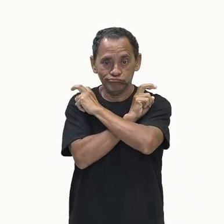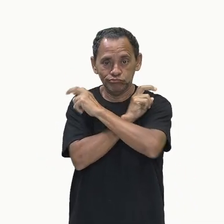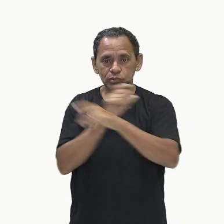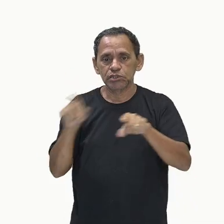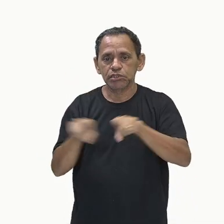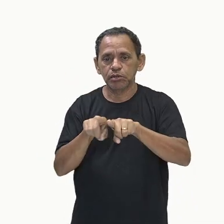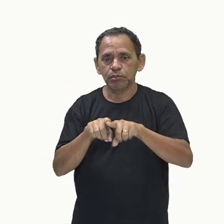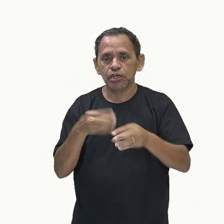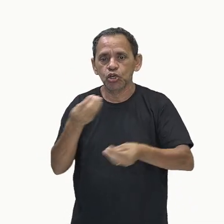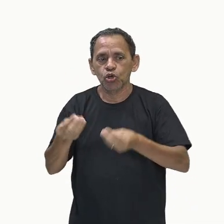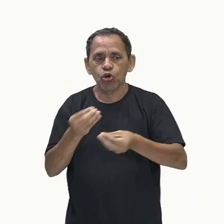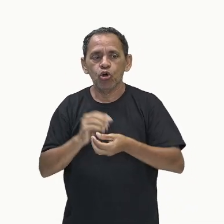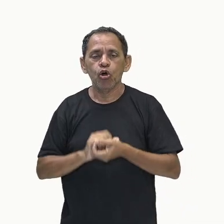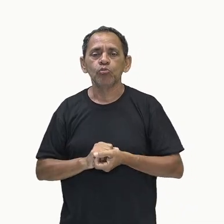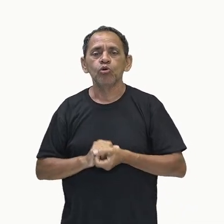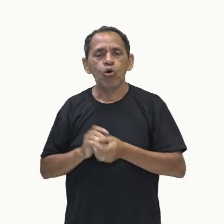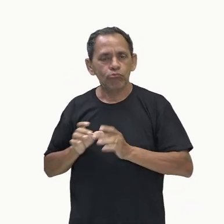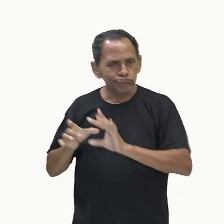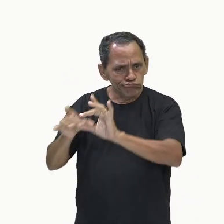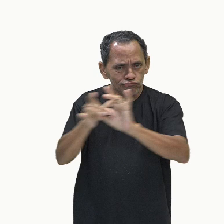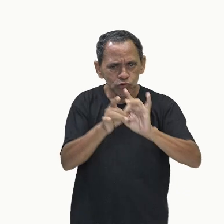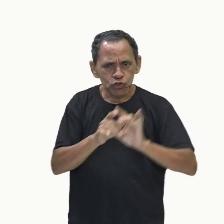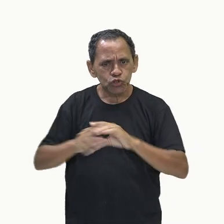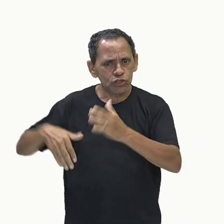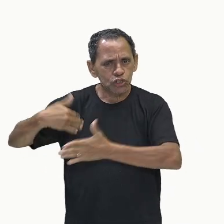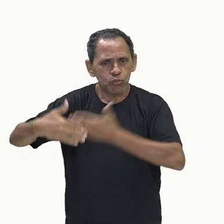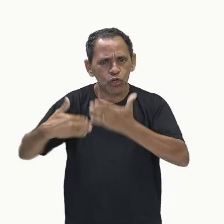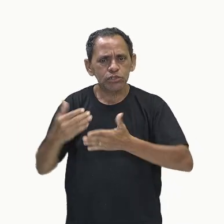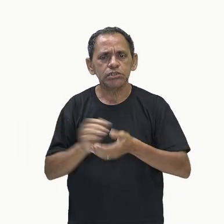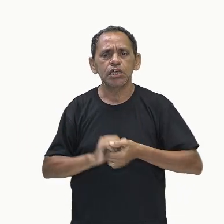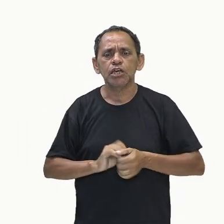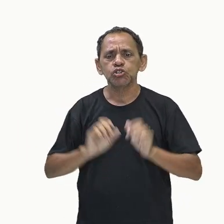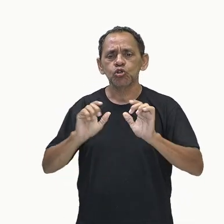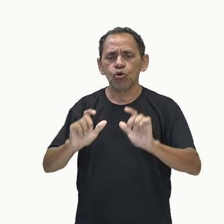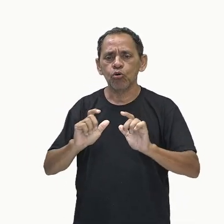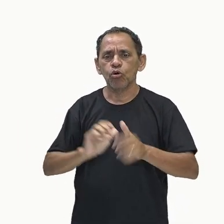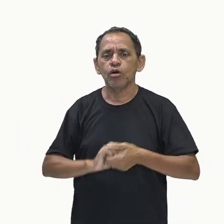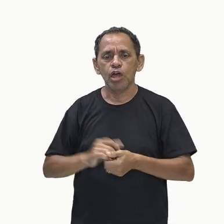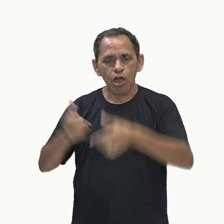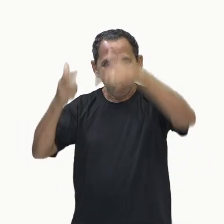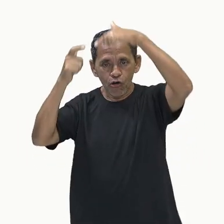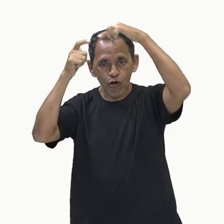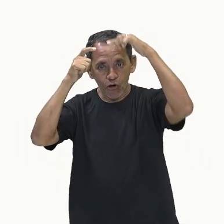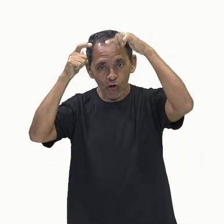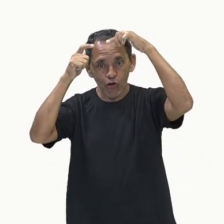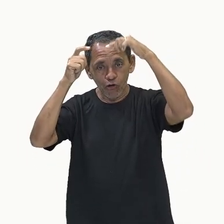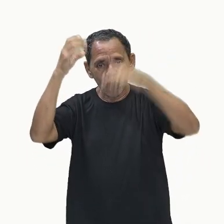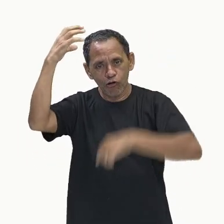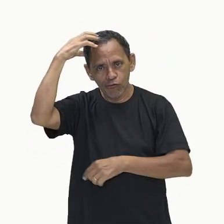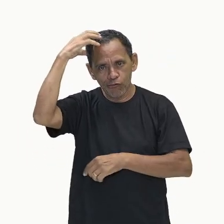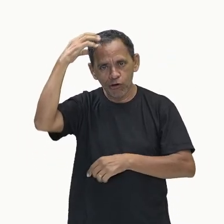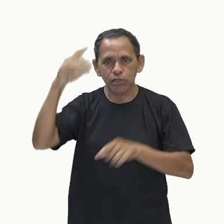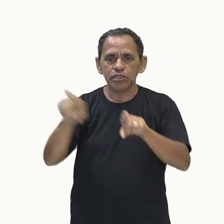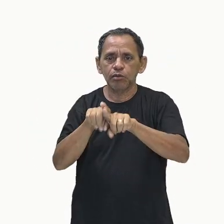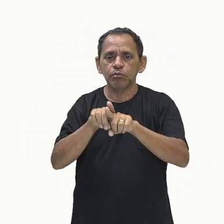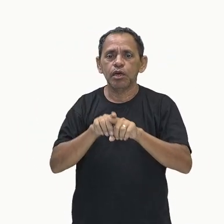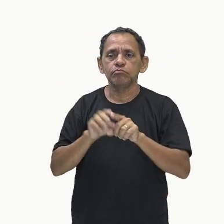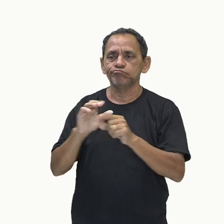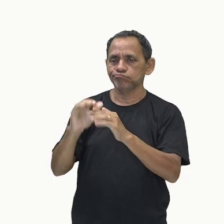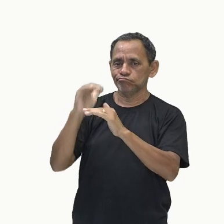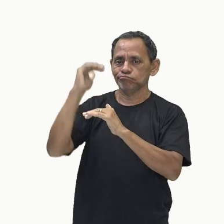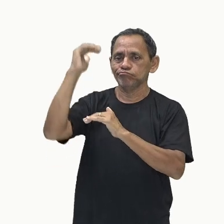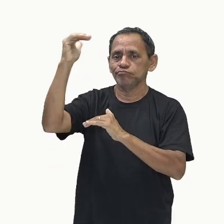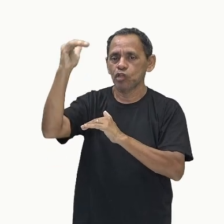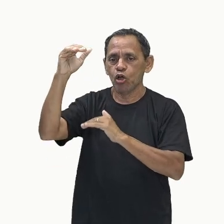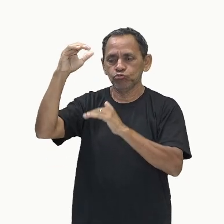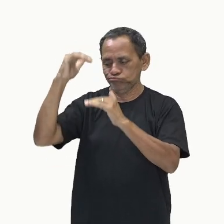é no processo de unificação. Então, aí, onde a coroa do Alto e do Baixo Egito, elas ficarão